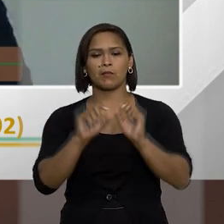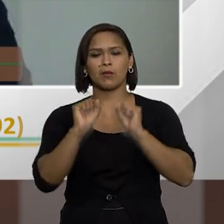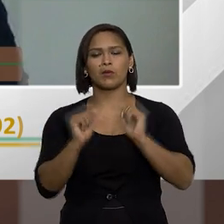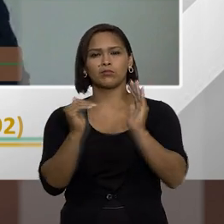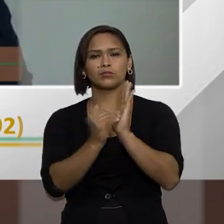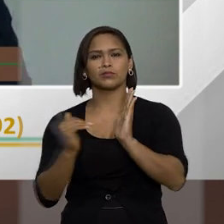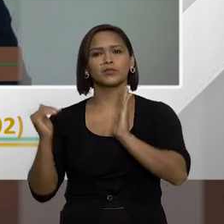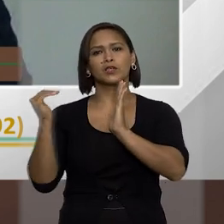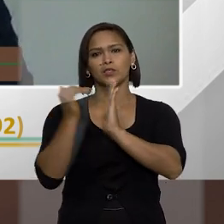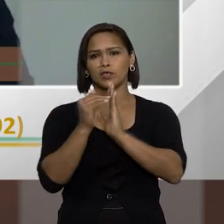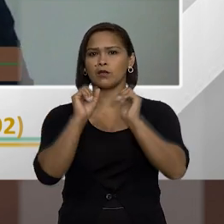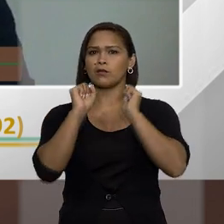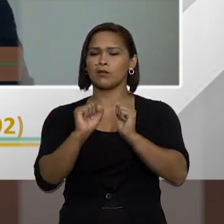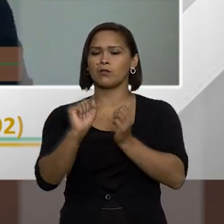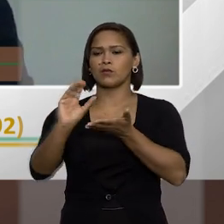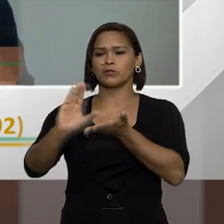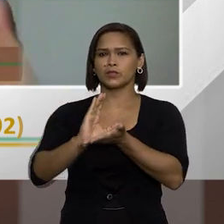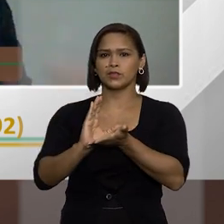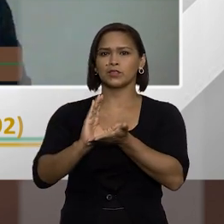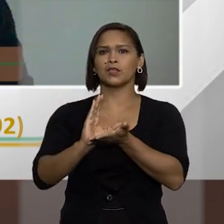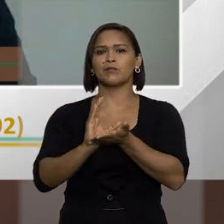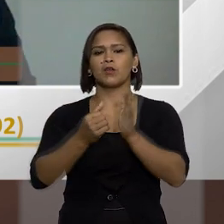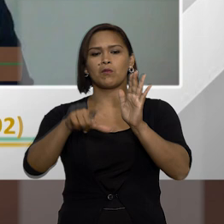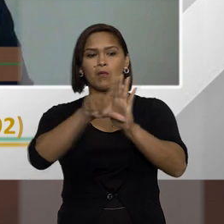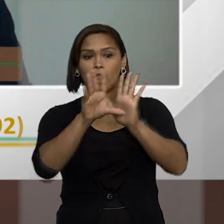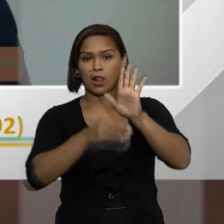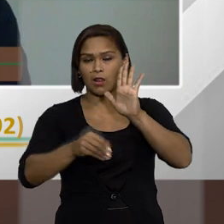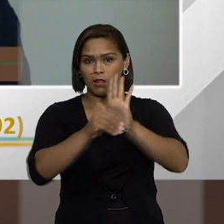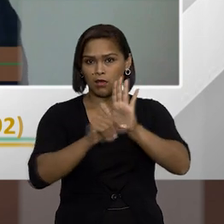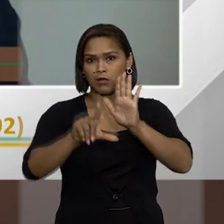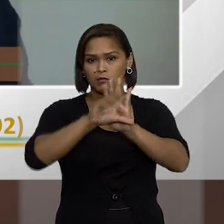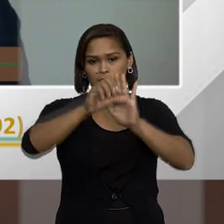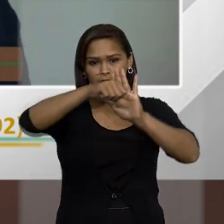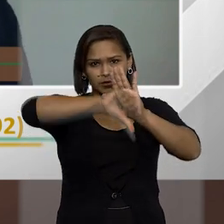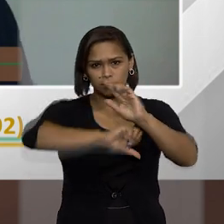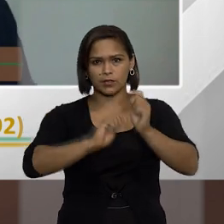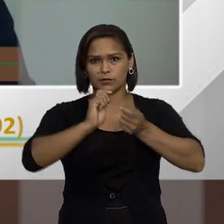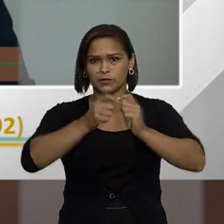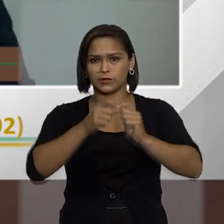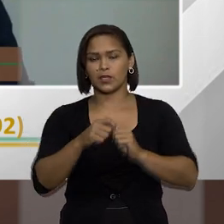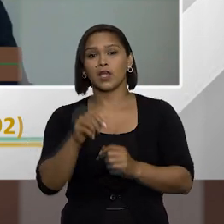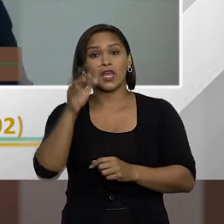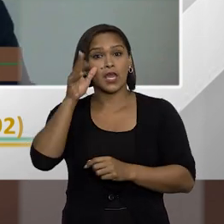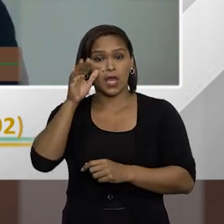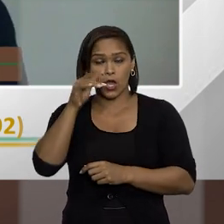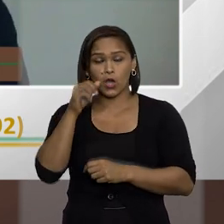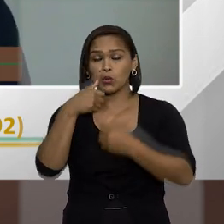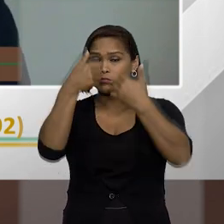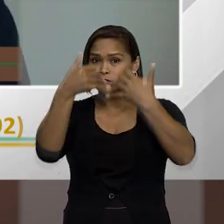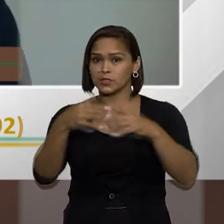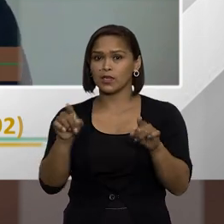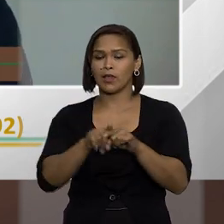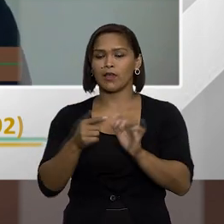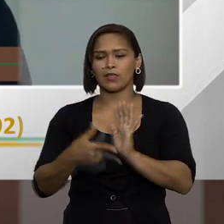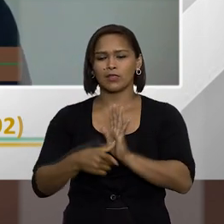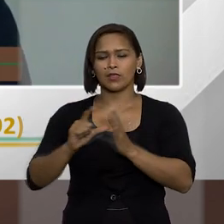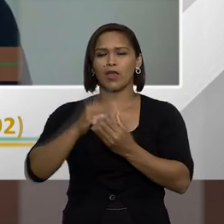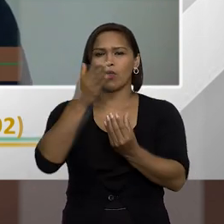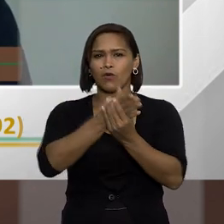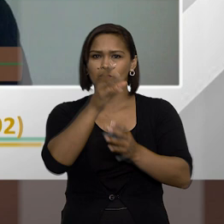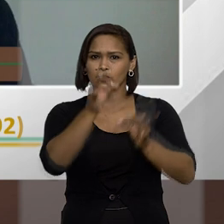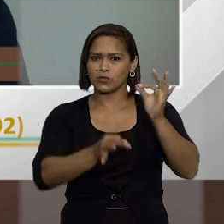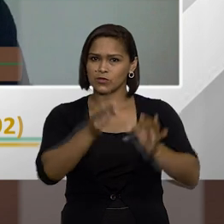podem ser alcançados, podem receber uma sanção da lei de improbidade. Até curioso, existem alguns precedentes